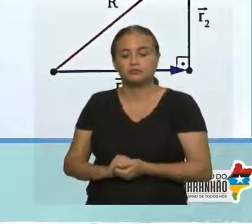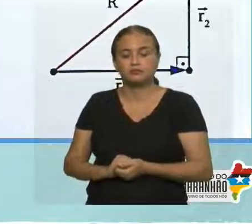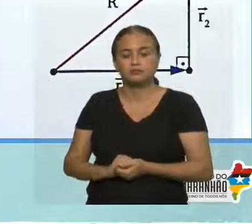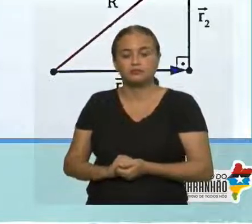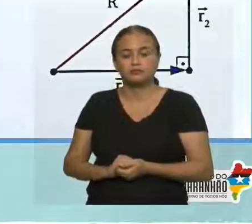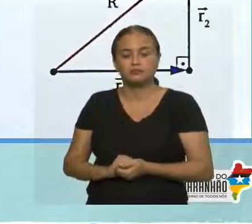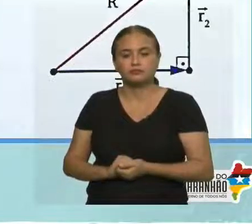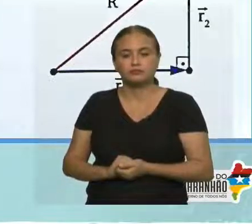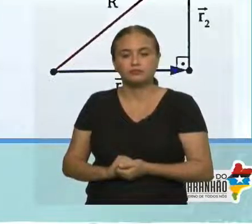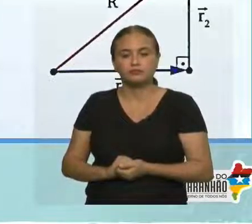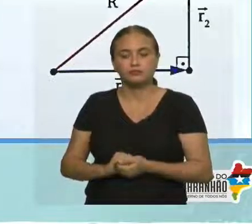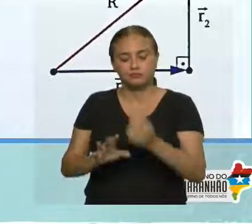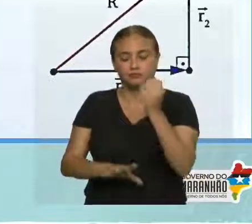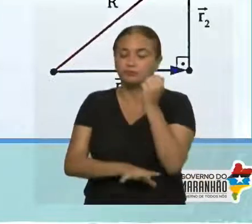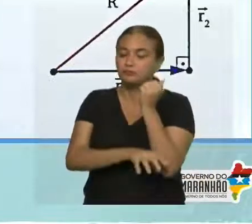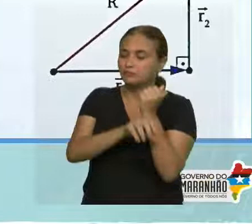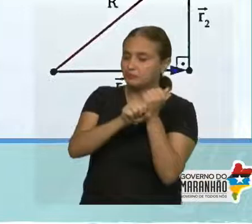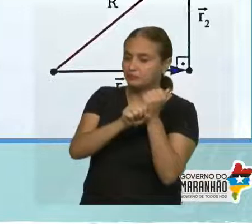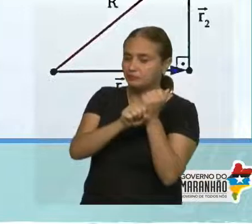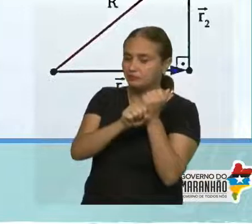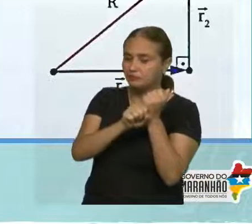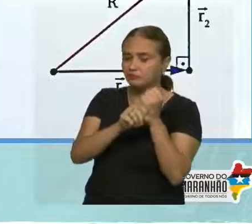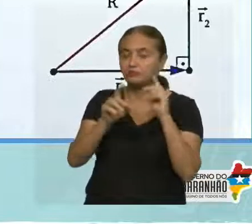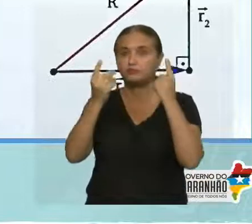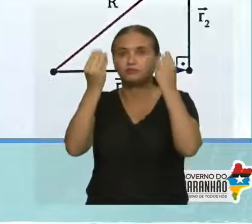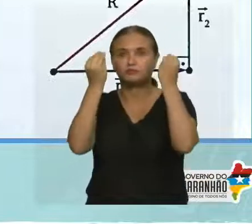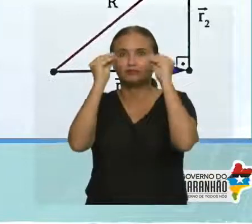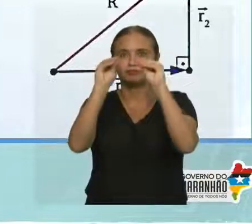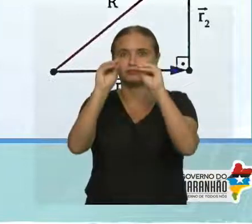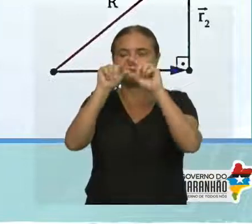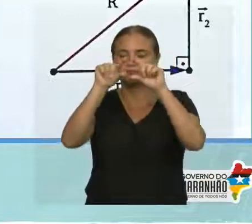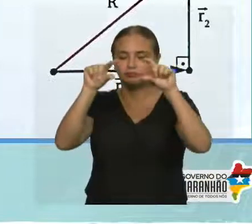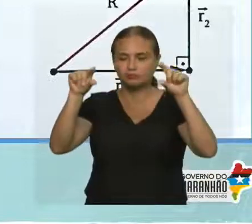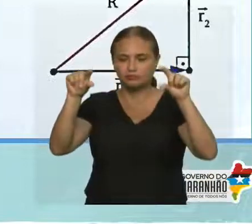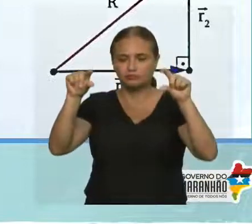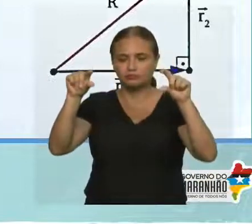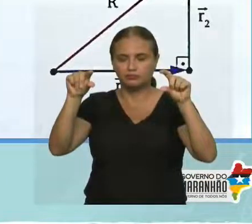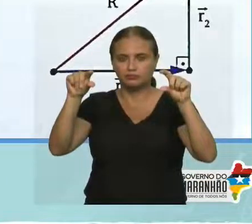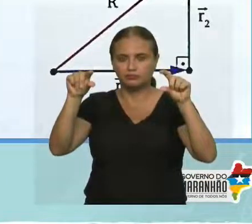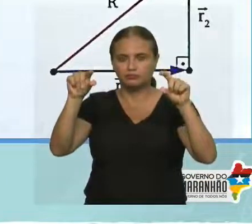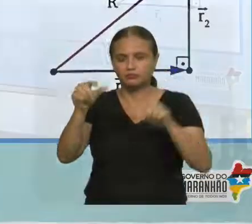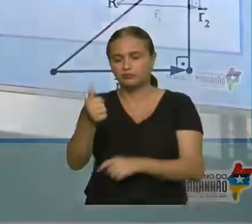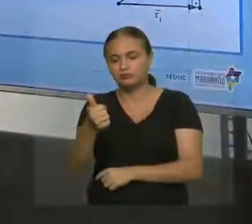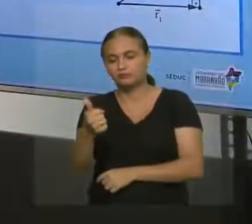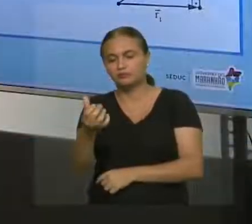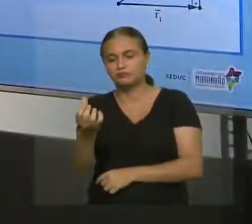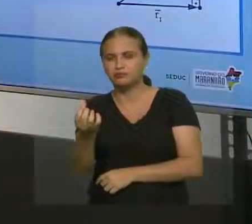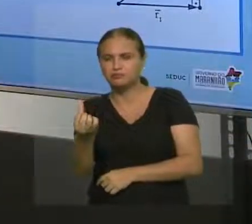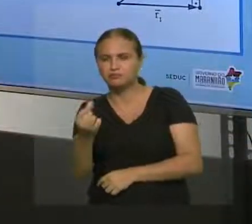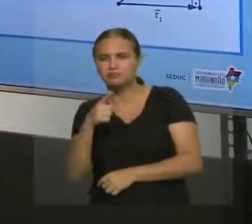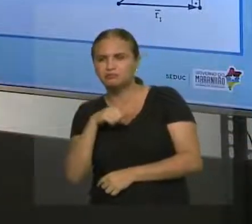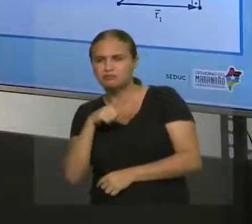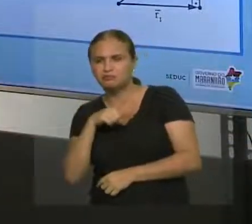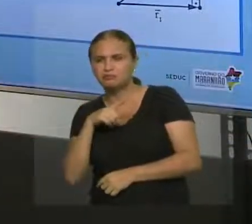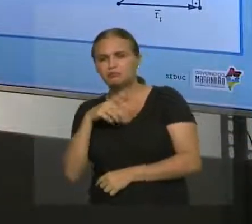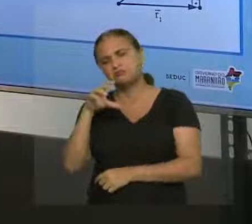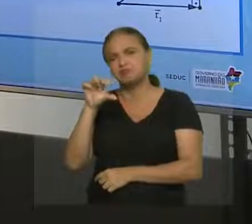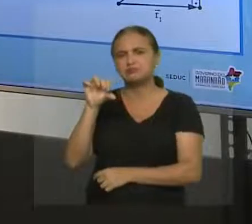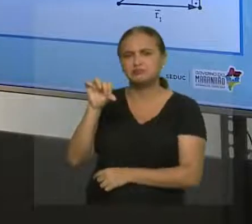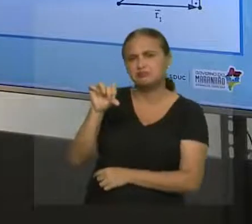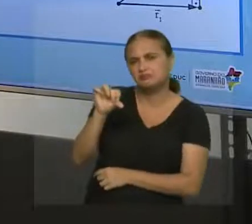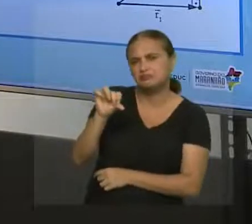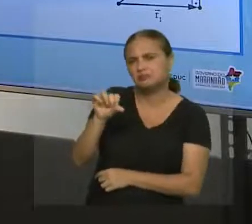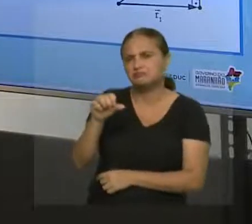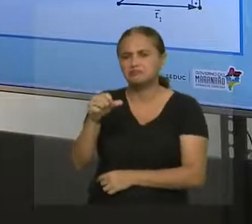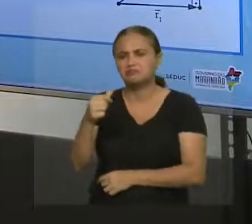O cosseno de 60 vale 1 meio. Aí, jogou na equação aqui, pam, pam, pam, aqui 16, aqui 9, aqui corta 2 com 2, vai dar